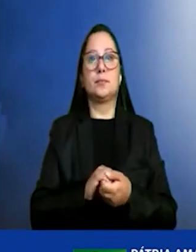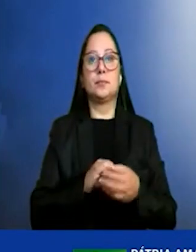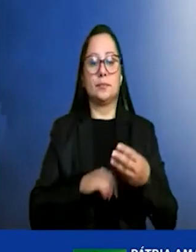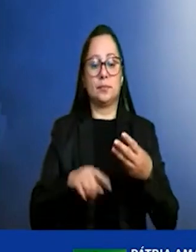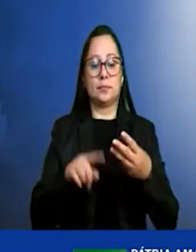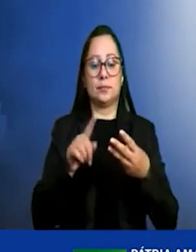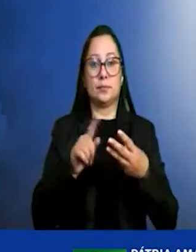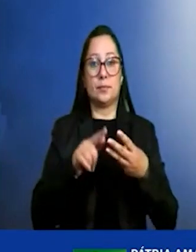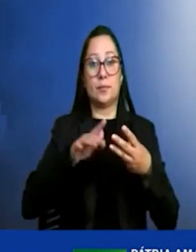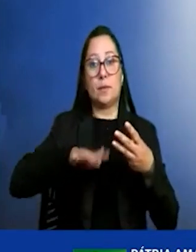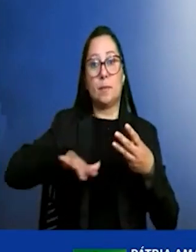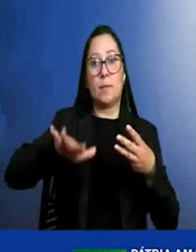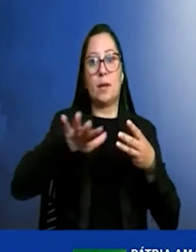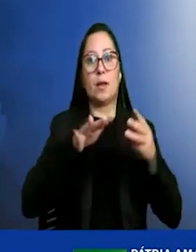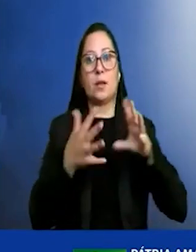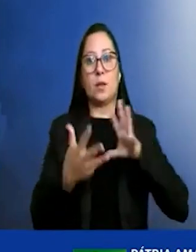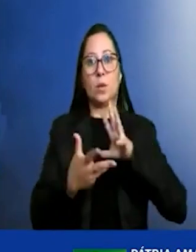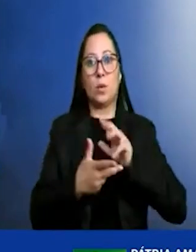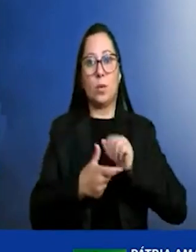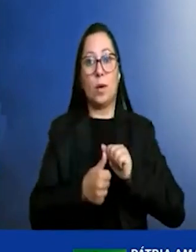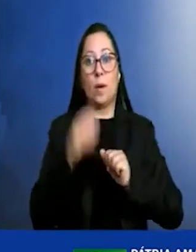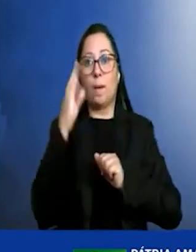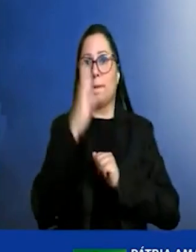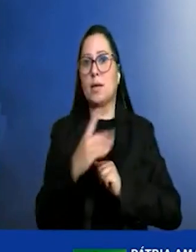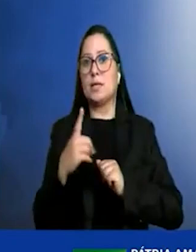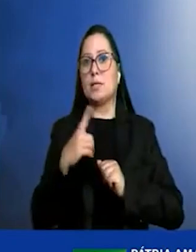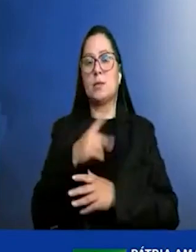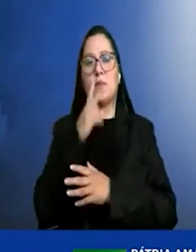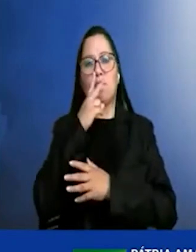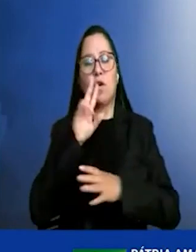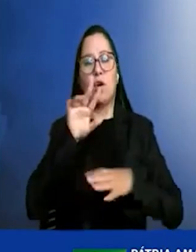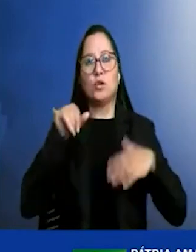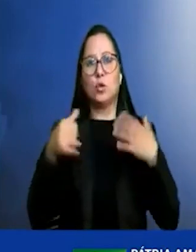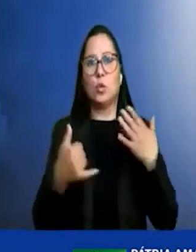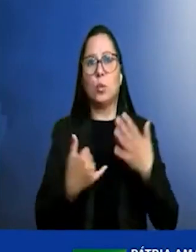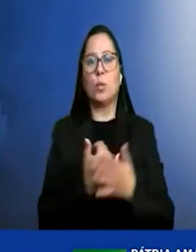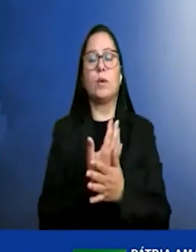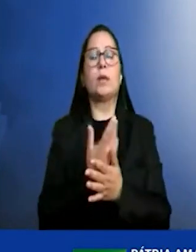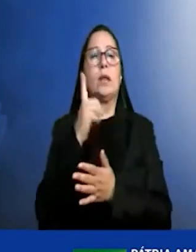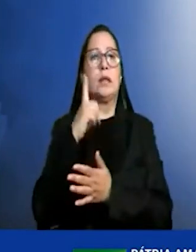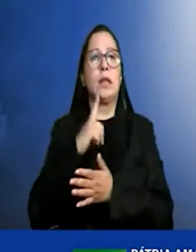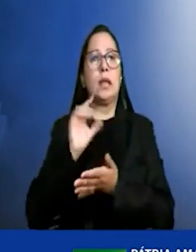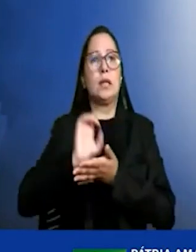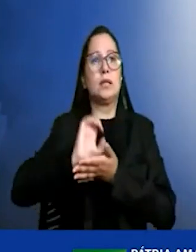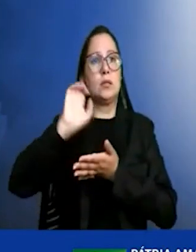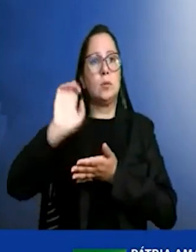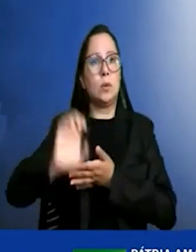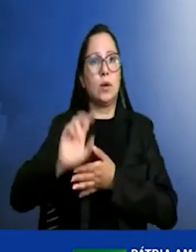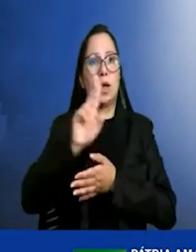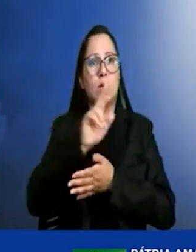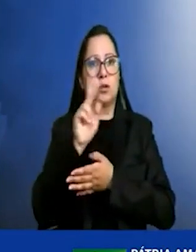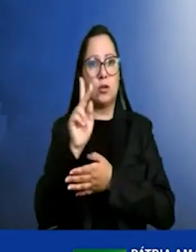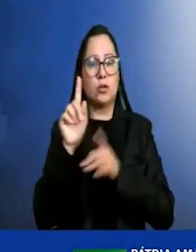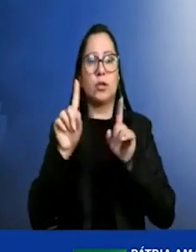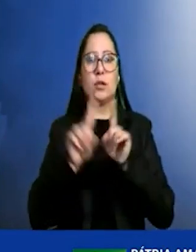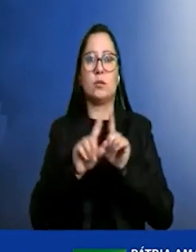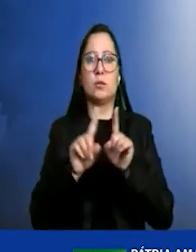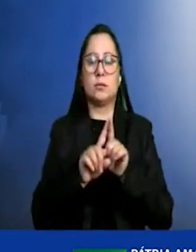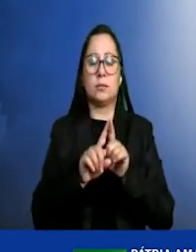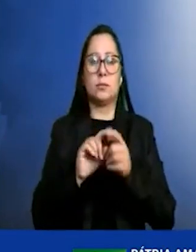global e o Brasil tem uma enorme oportunidade sim de exportar hidrogênio e bastante com isso